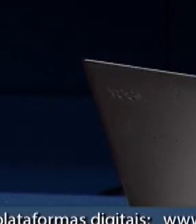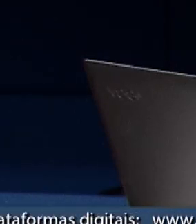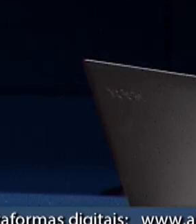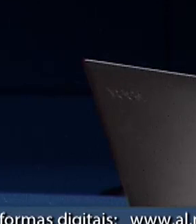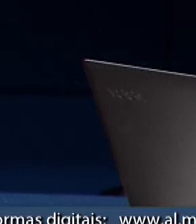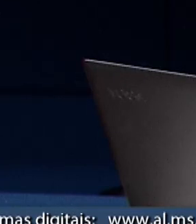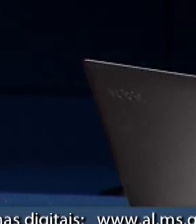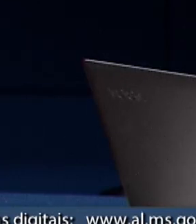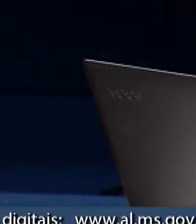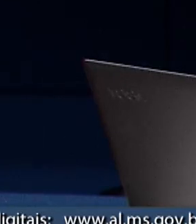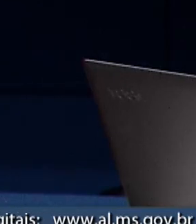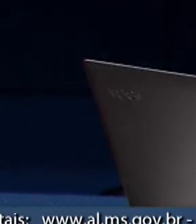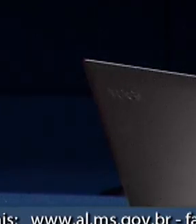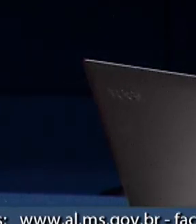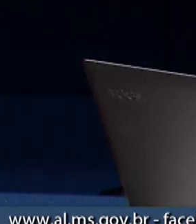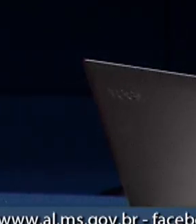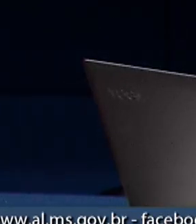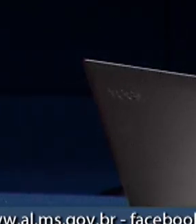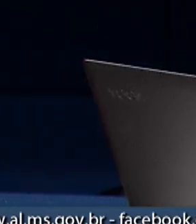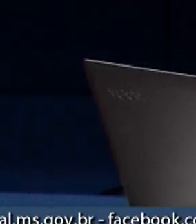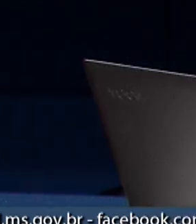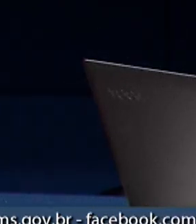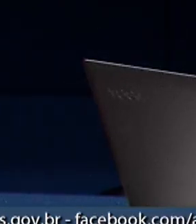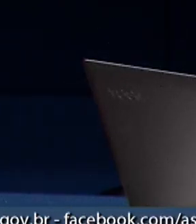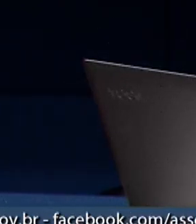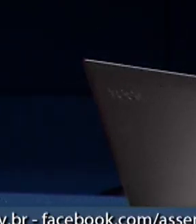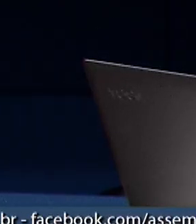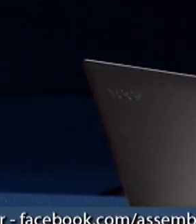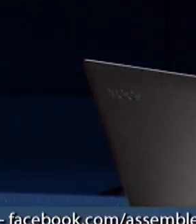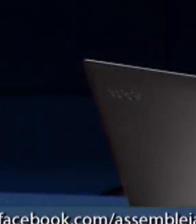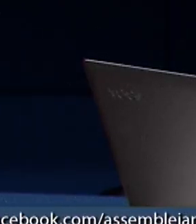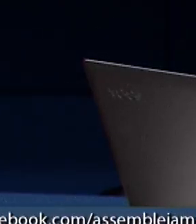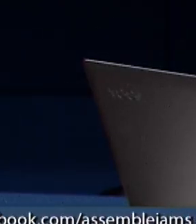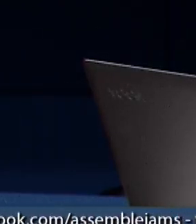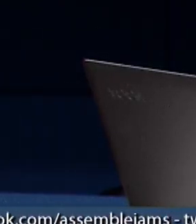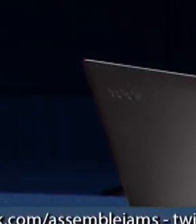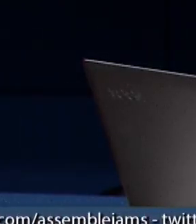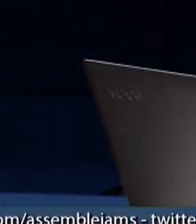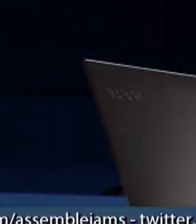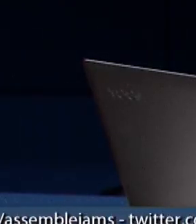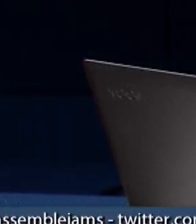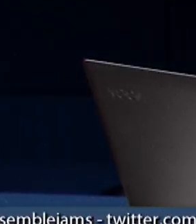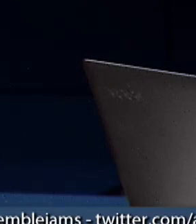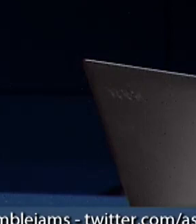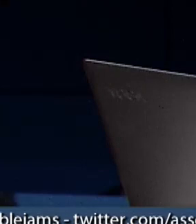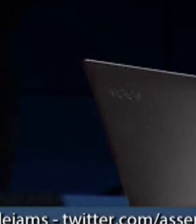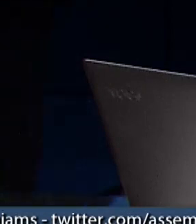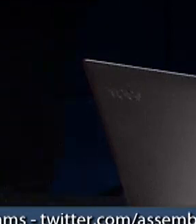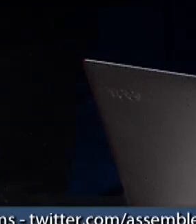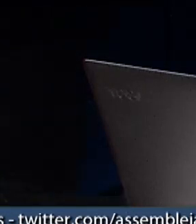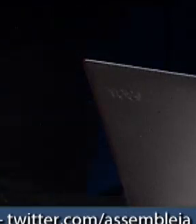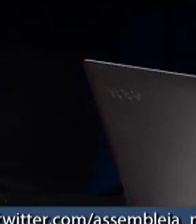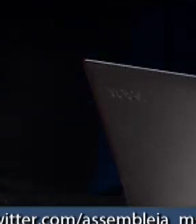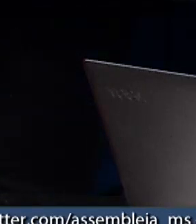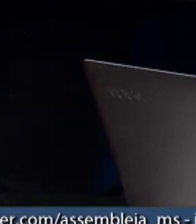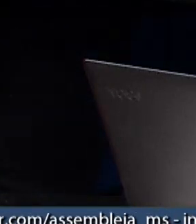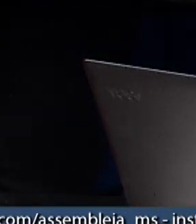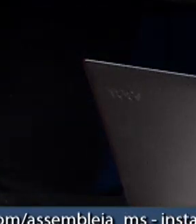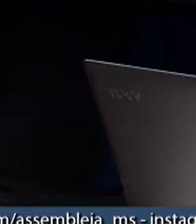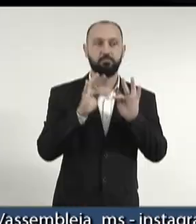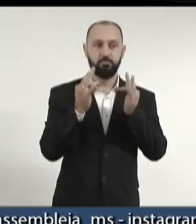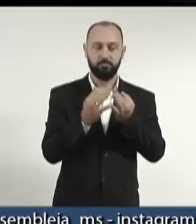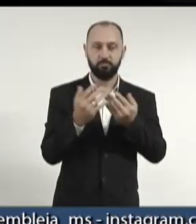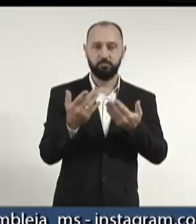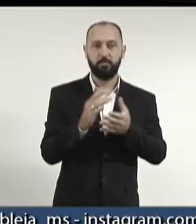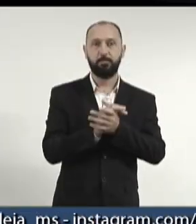a uma pessoa que não está mais entre nós, sei que há um certo constrangimento, até porque é da vossa família,